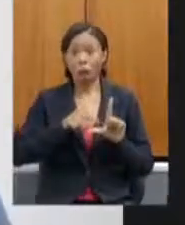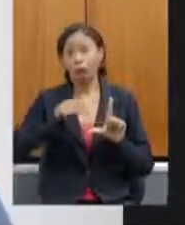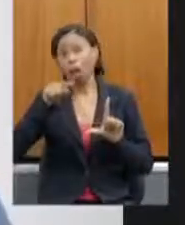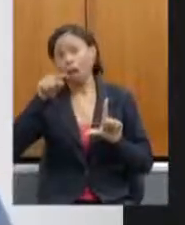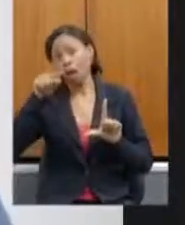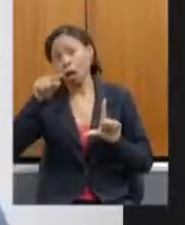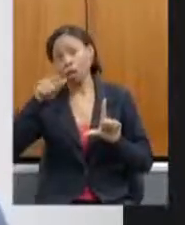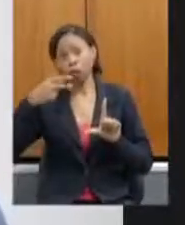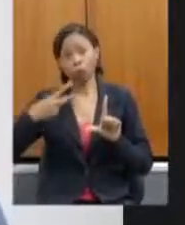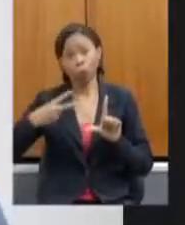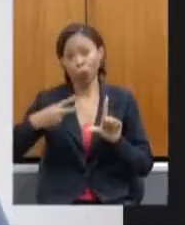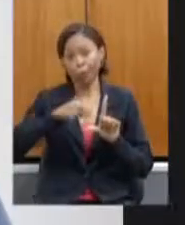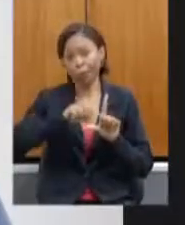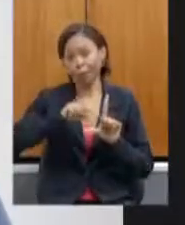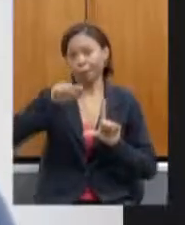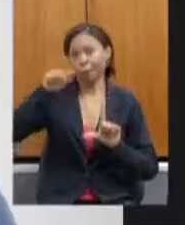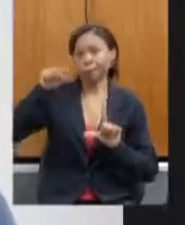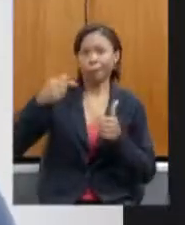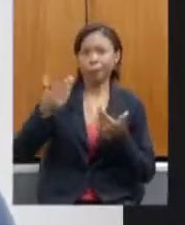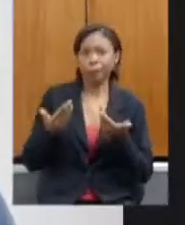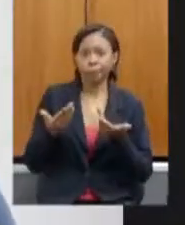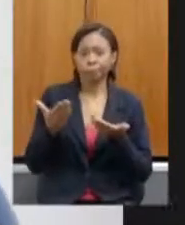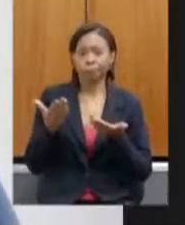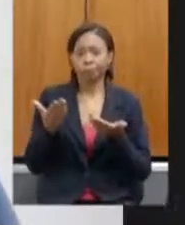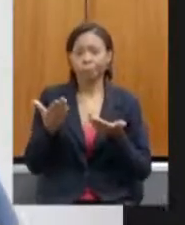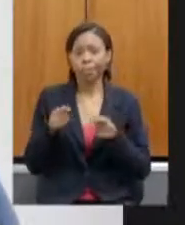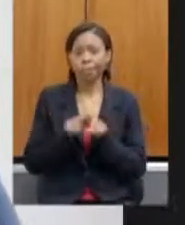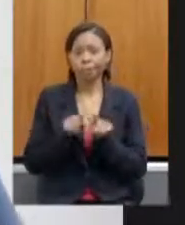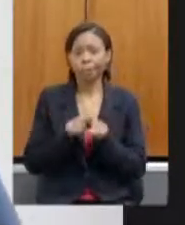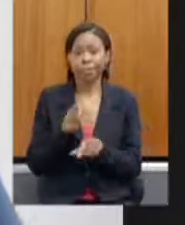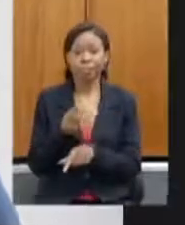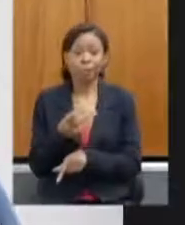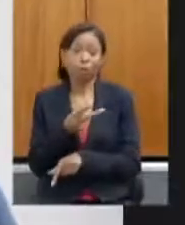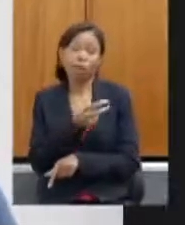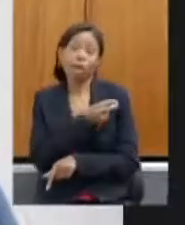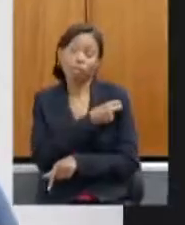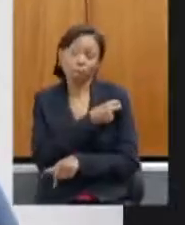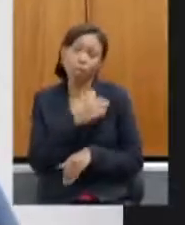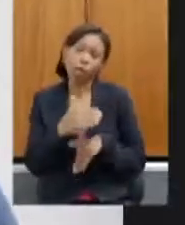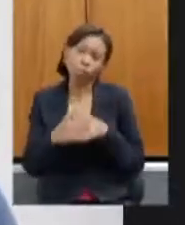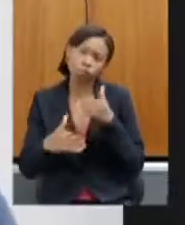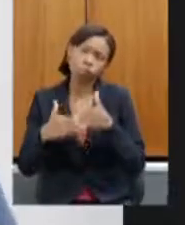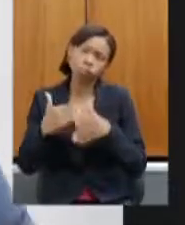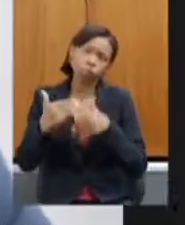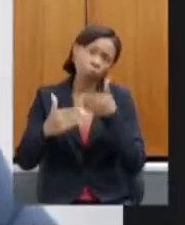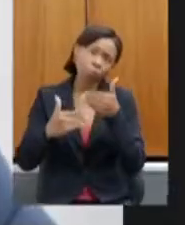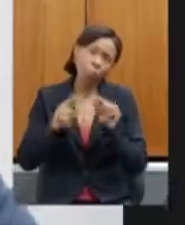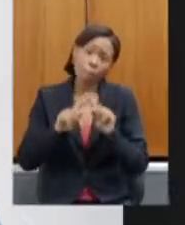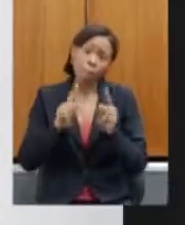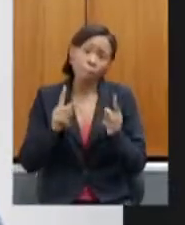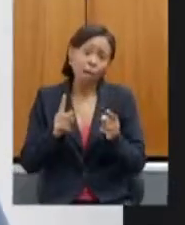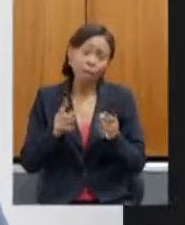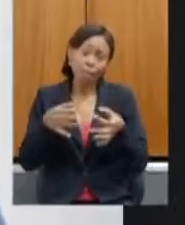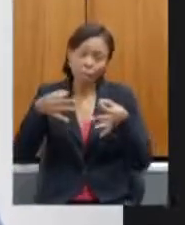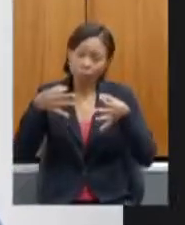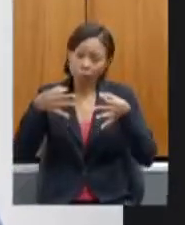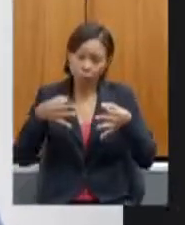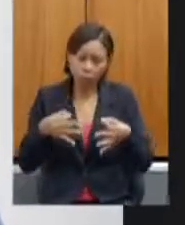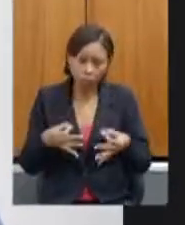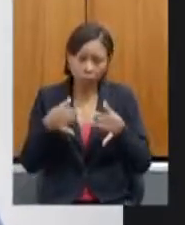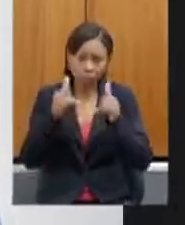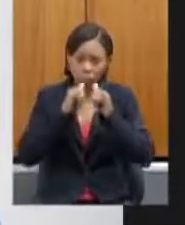primeira onda, as vacinas, as coisas estão evoluindo, mas nós não temos nenhum dado objetivo de cobertura